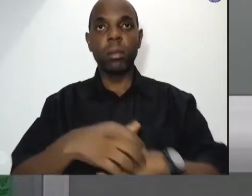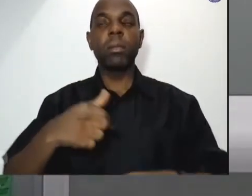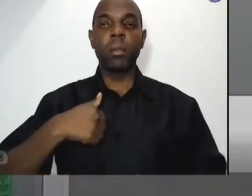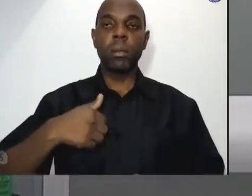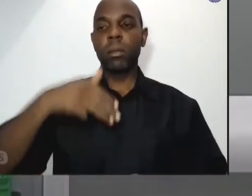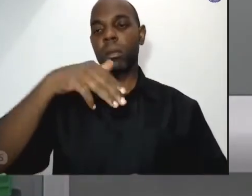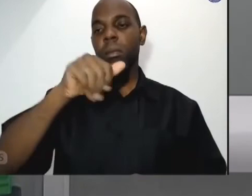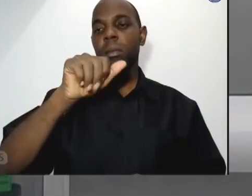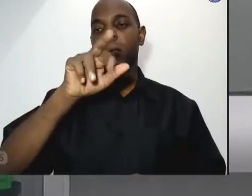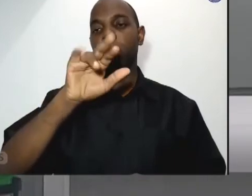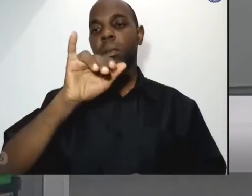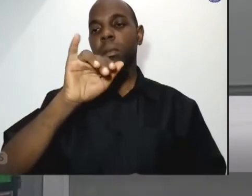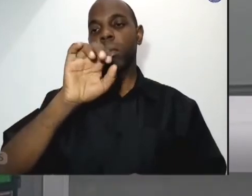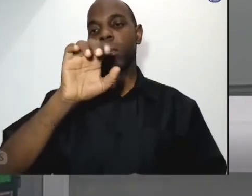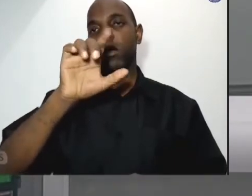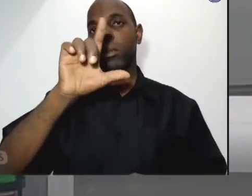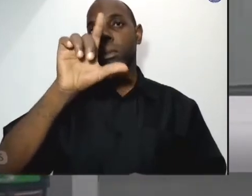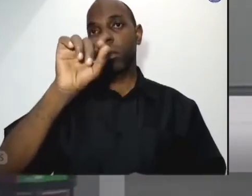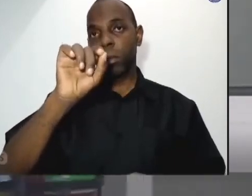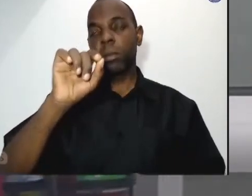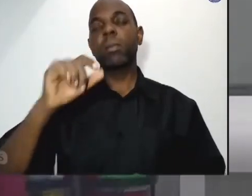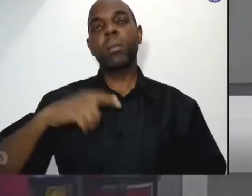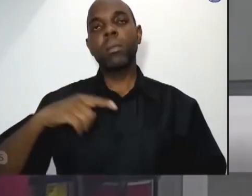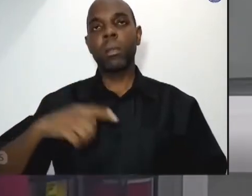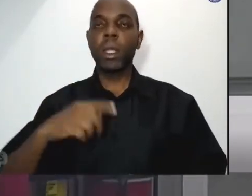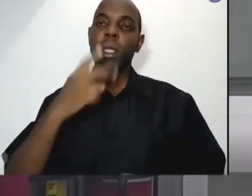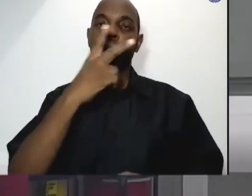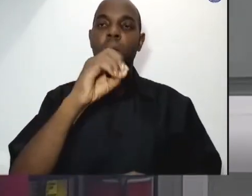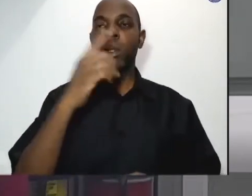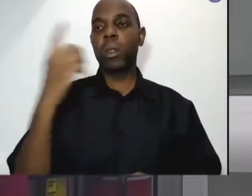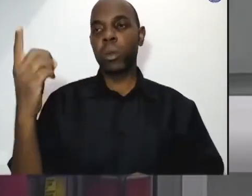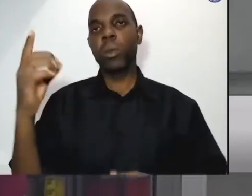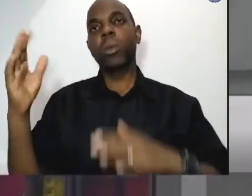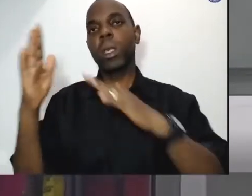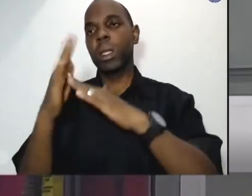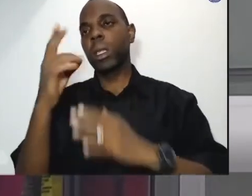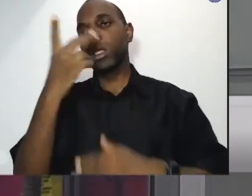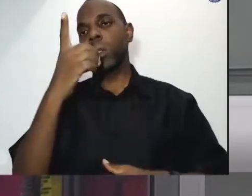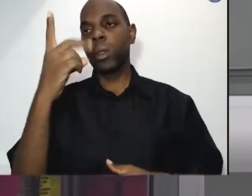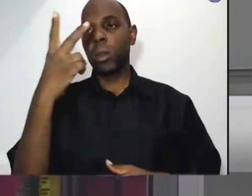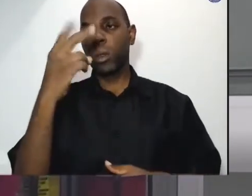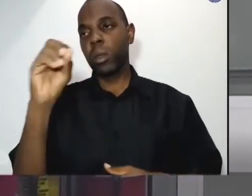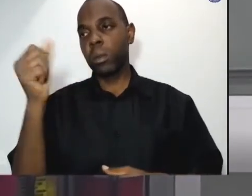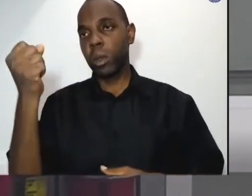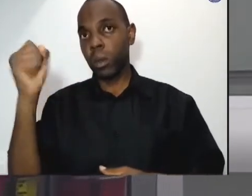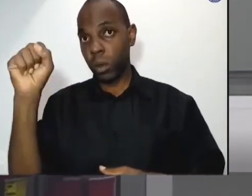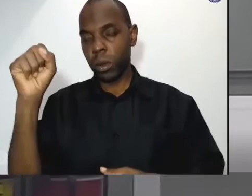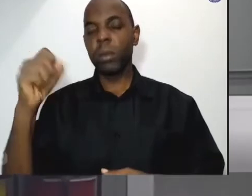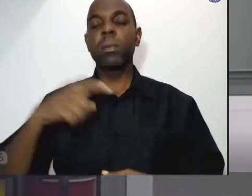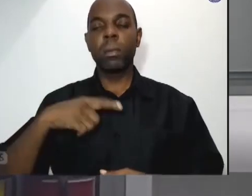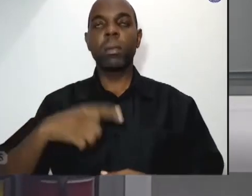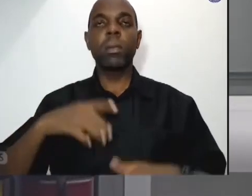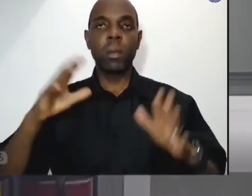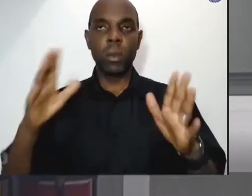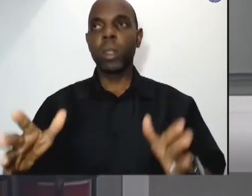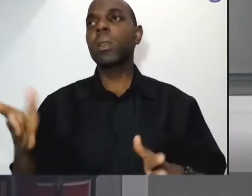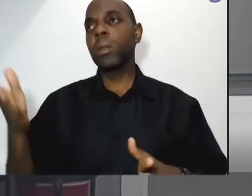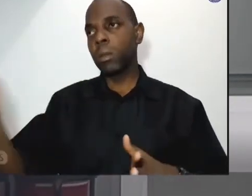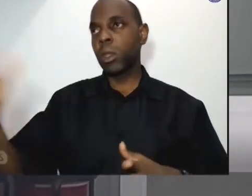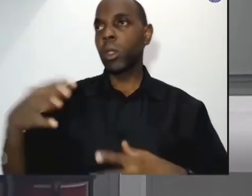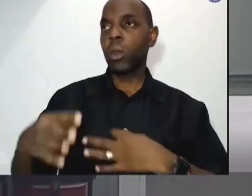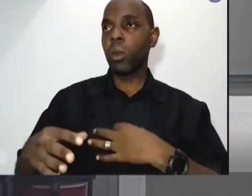-prefeito de Botucatu 2001 a 2008 primeiramente parabenizar os trabalhos que estão sendo feitos pelos voluntários pelas